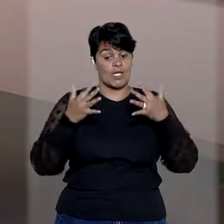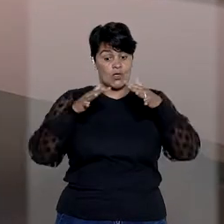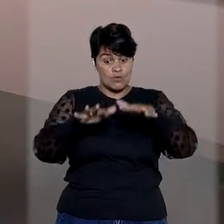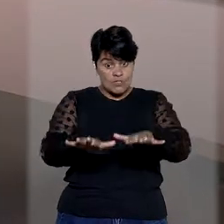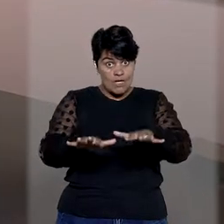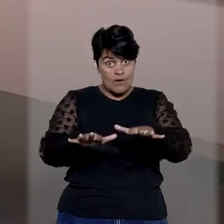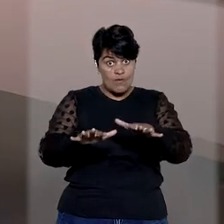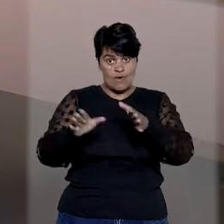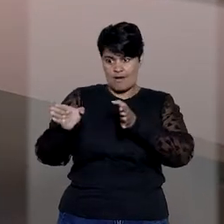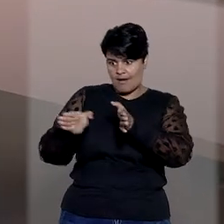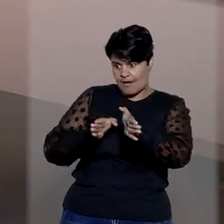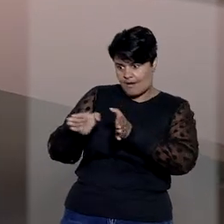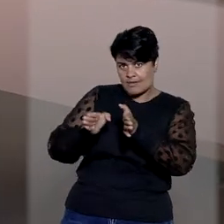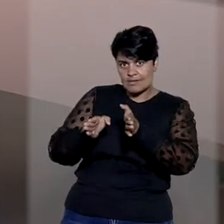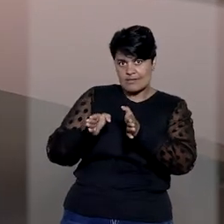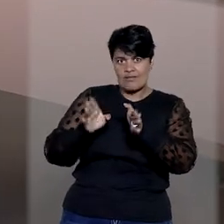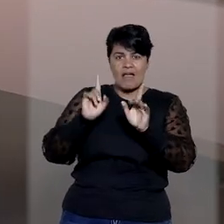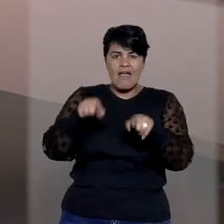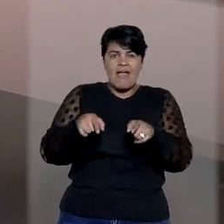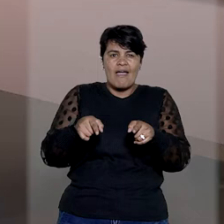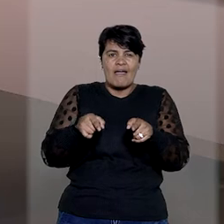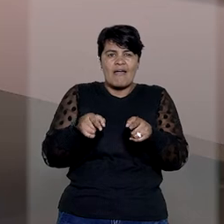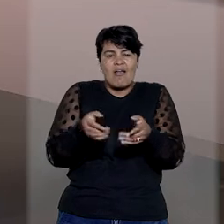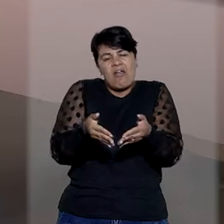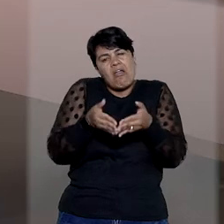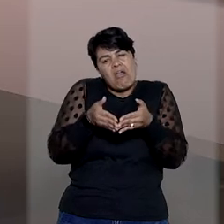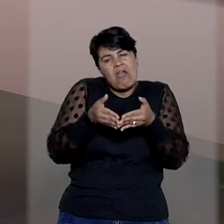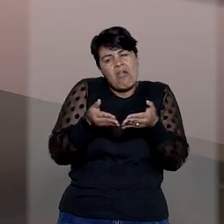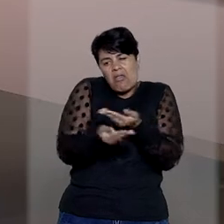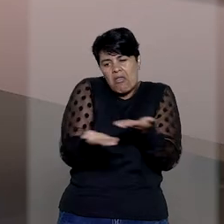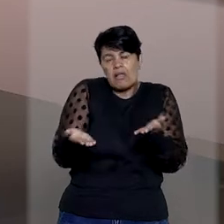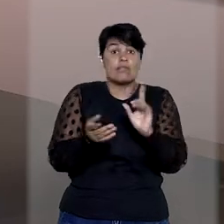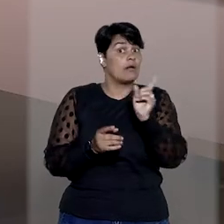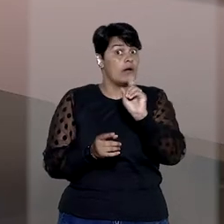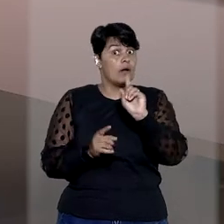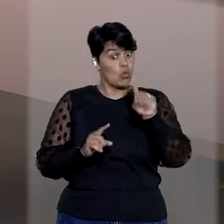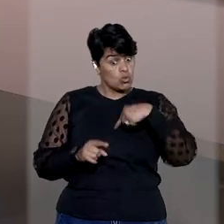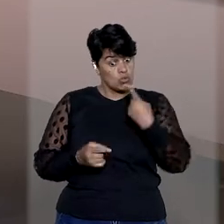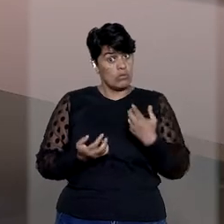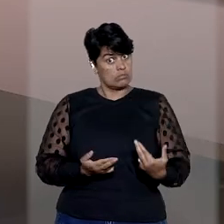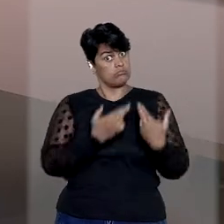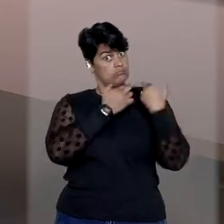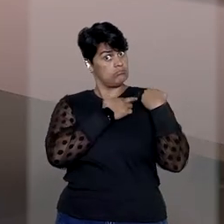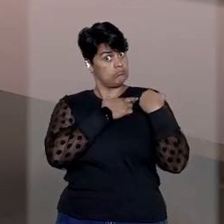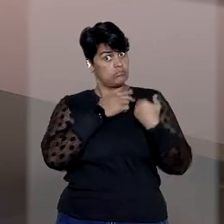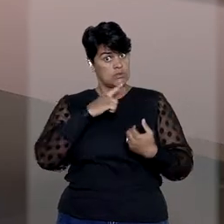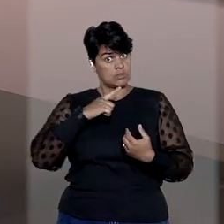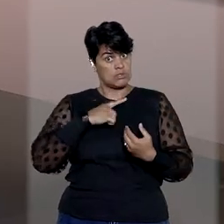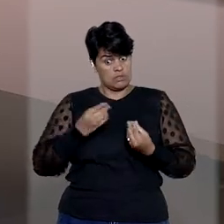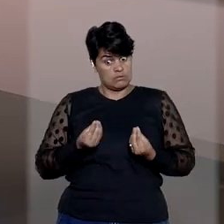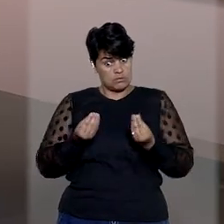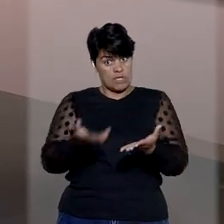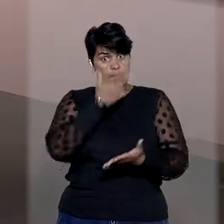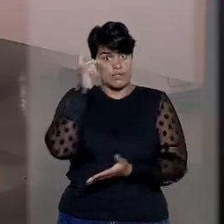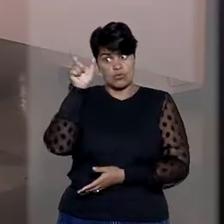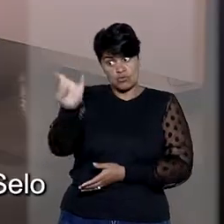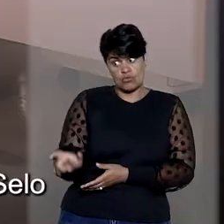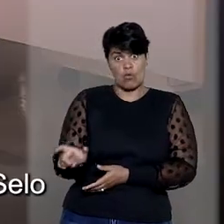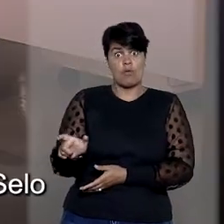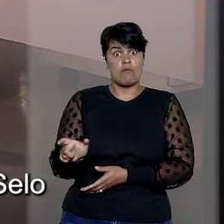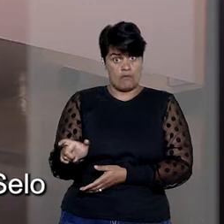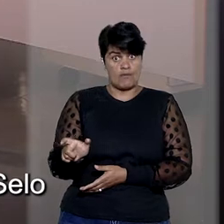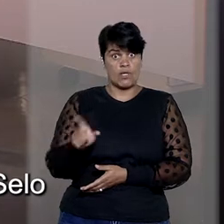Inclusão, acessibilidade não é um favor. A gente é responsável pelo que acontece com a pessoa que está do nosso lado.